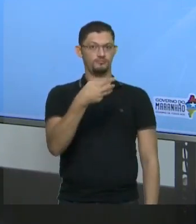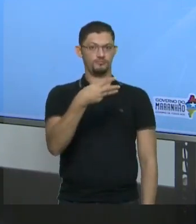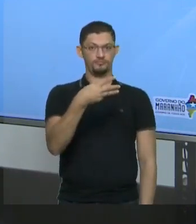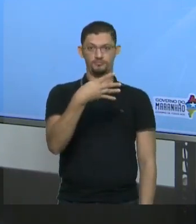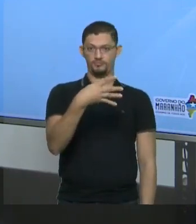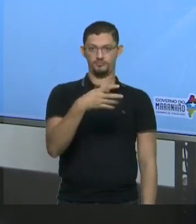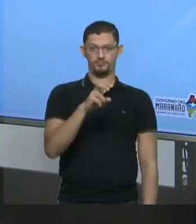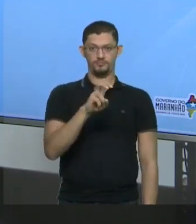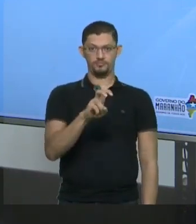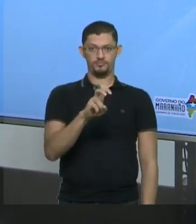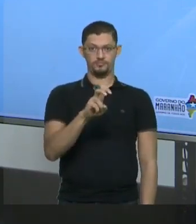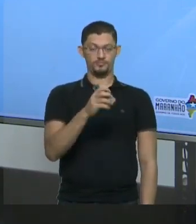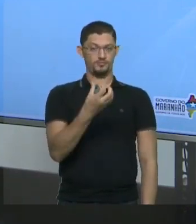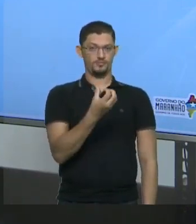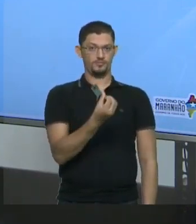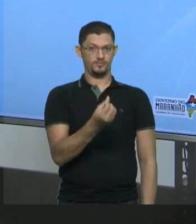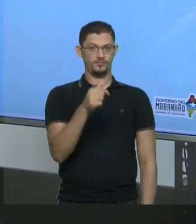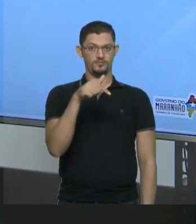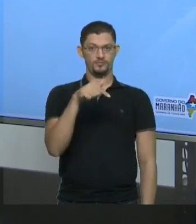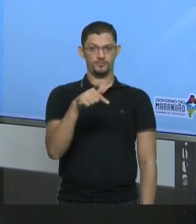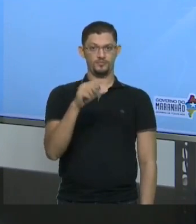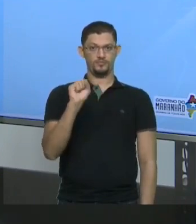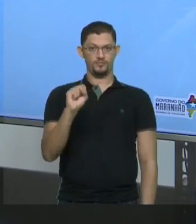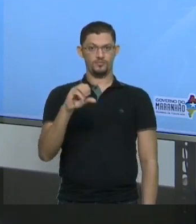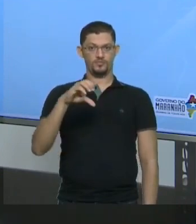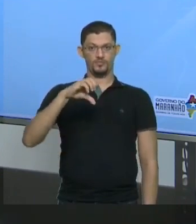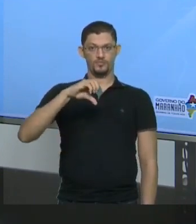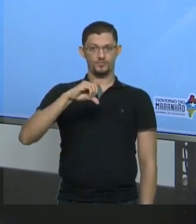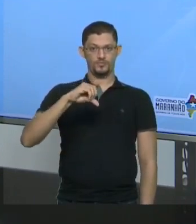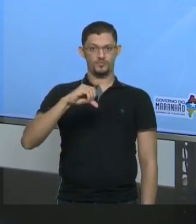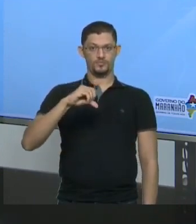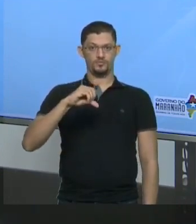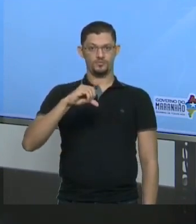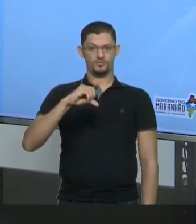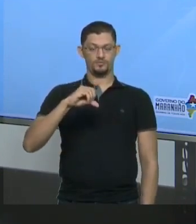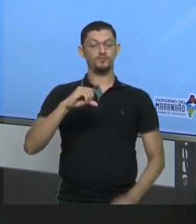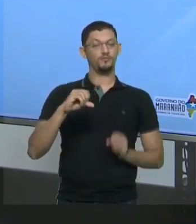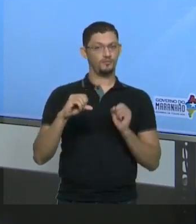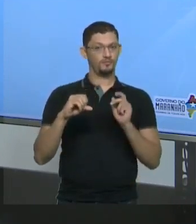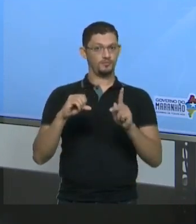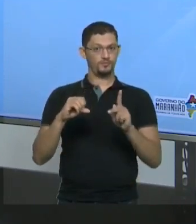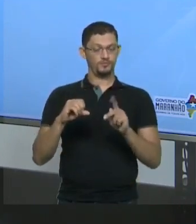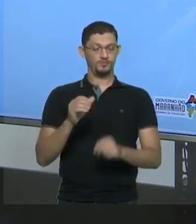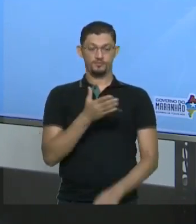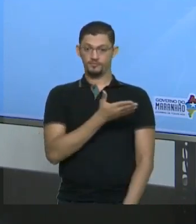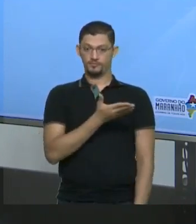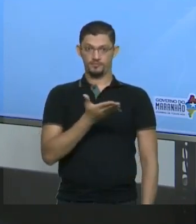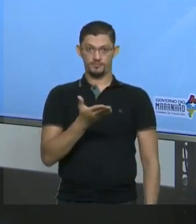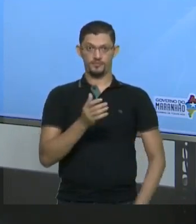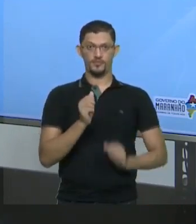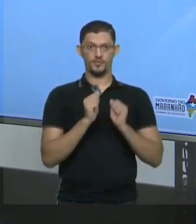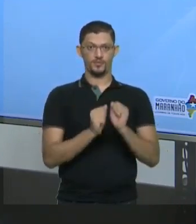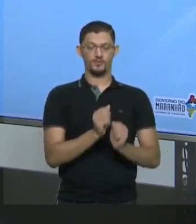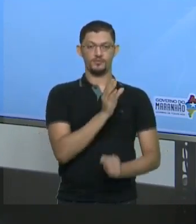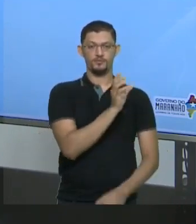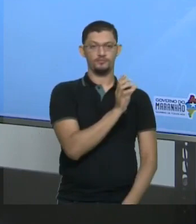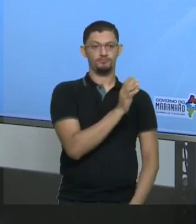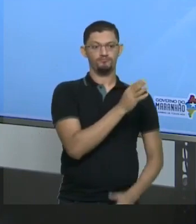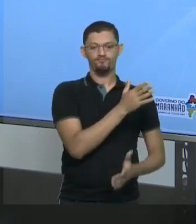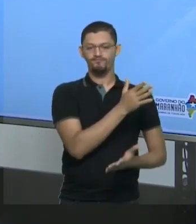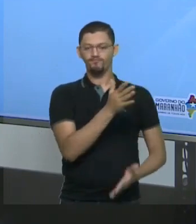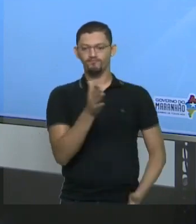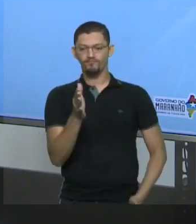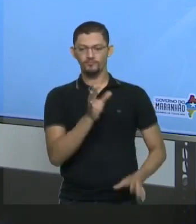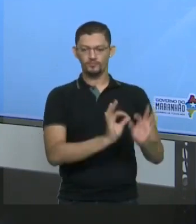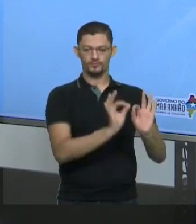4, 5, 6, 7, 8 e 9. Esses algarismos podem ser organizados